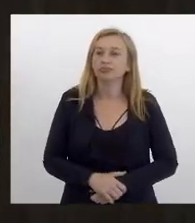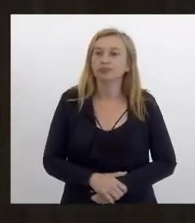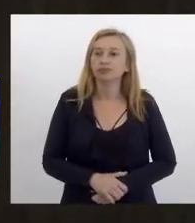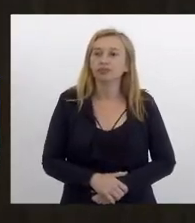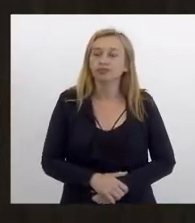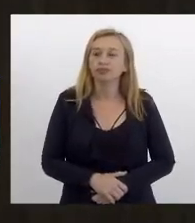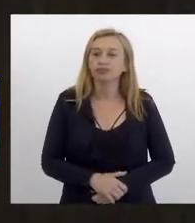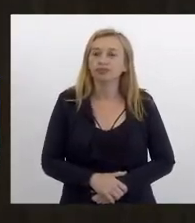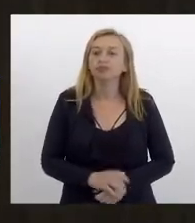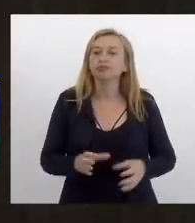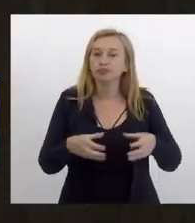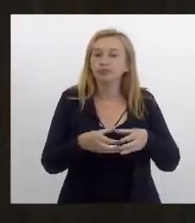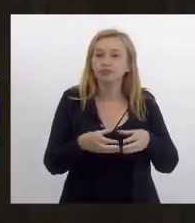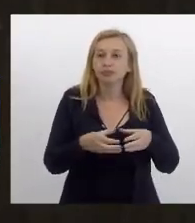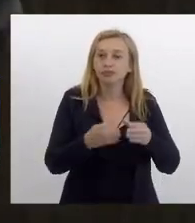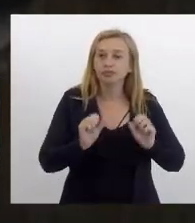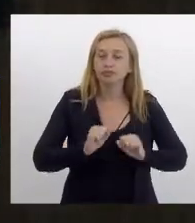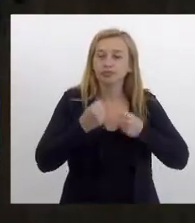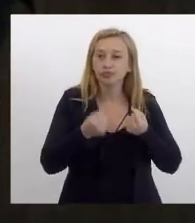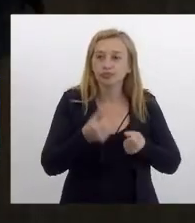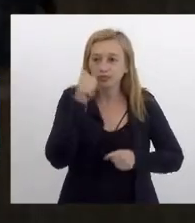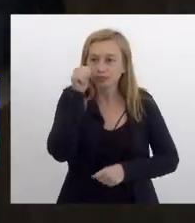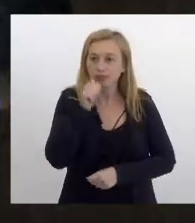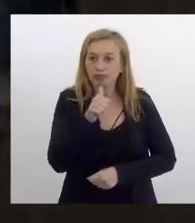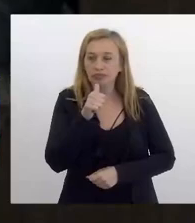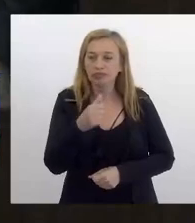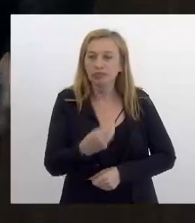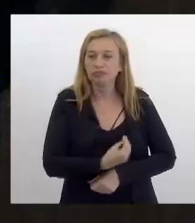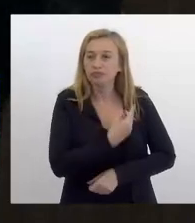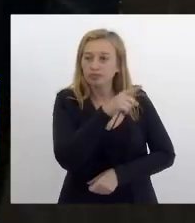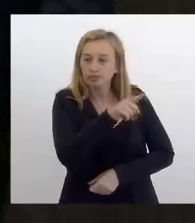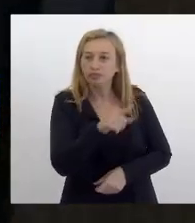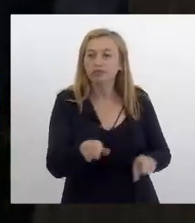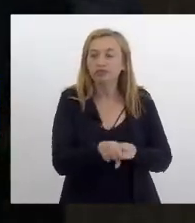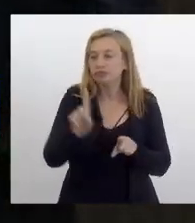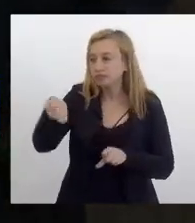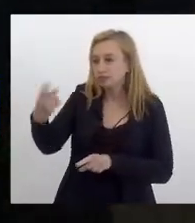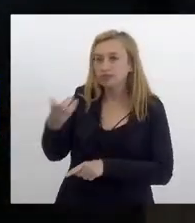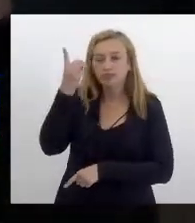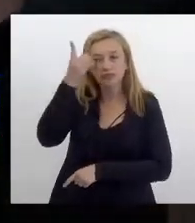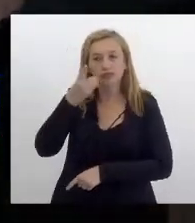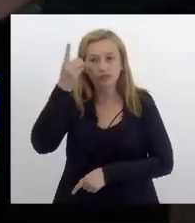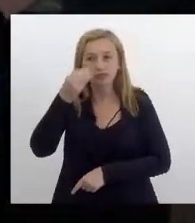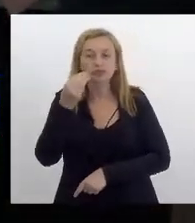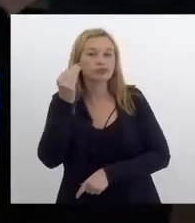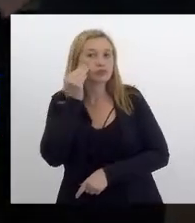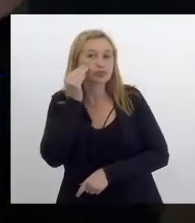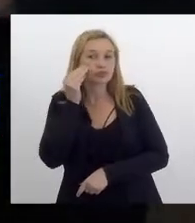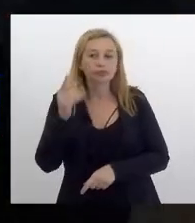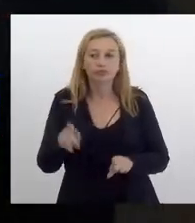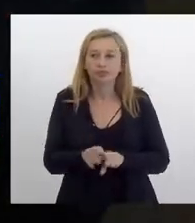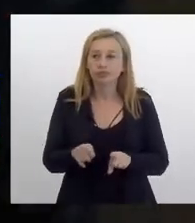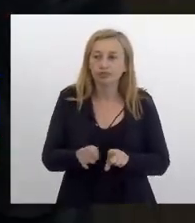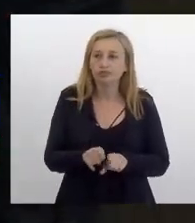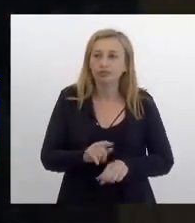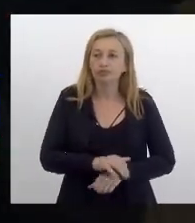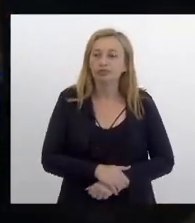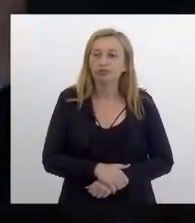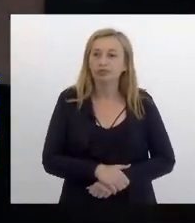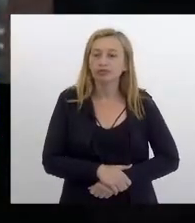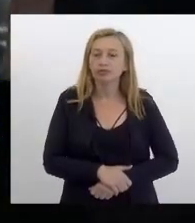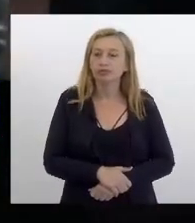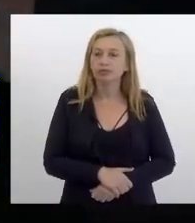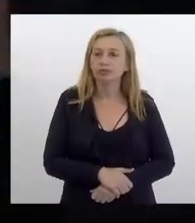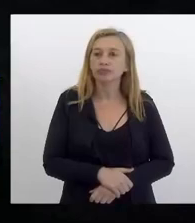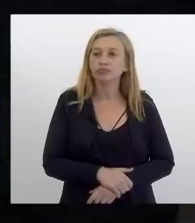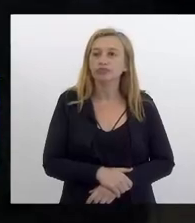a Comissão das Mulheres estava presente, as demais deputadas também, a deputada Mônica Francisco, a partir de então, foi